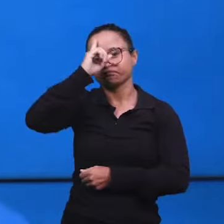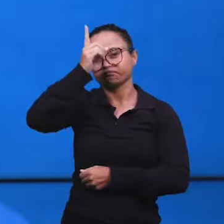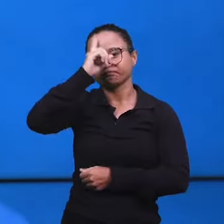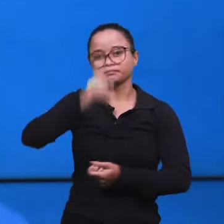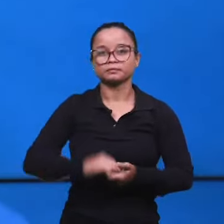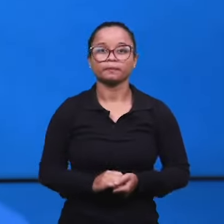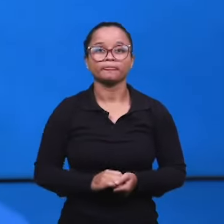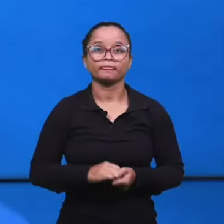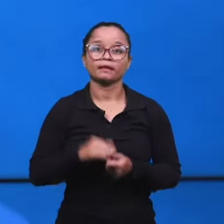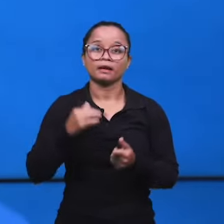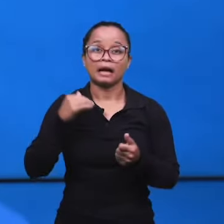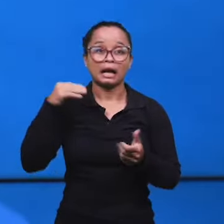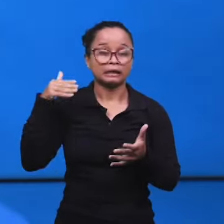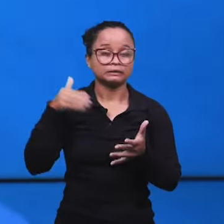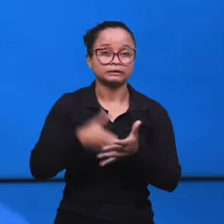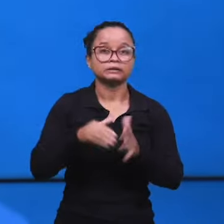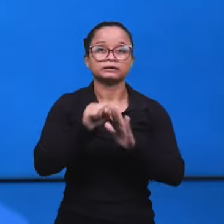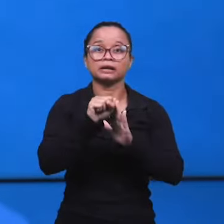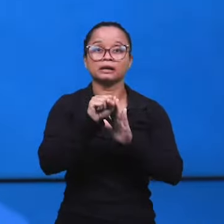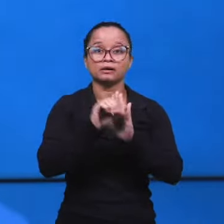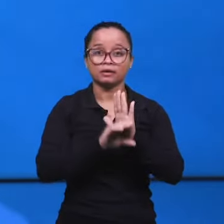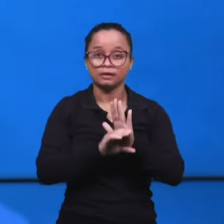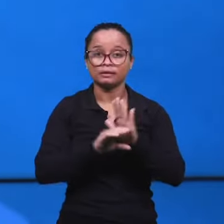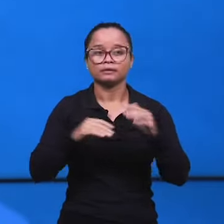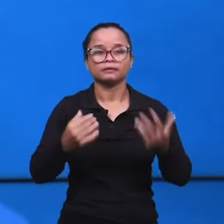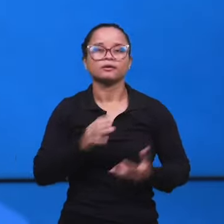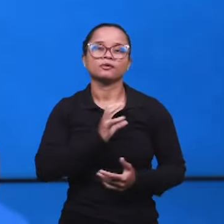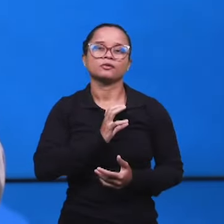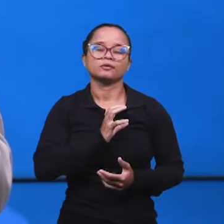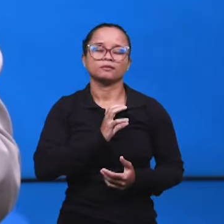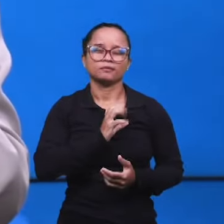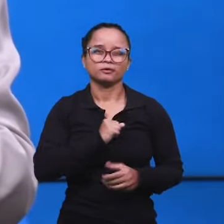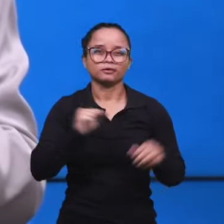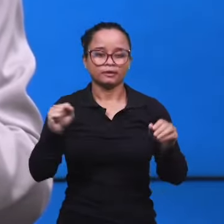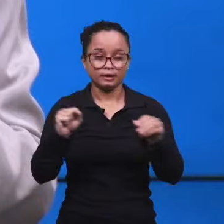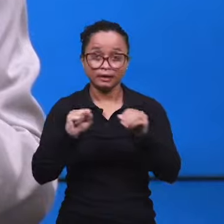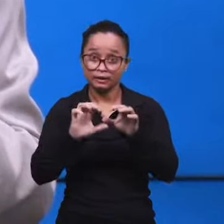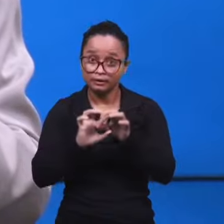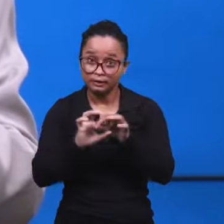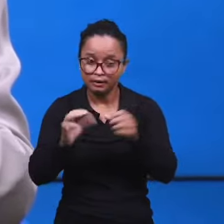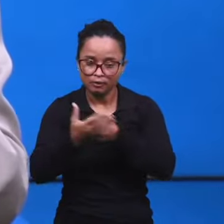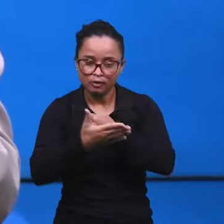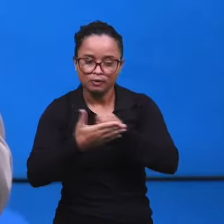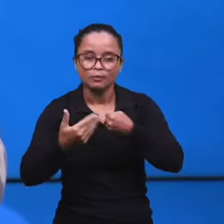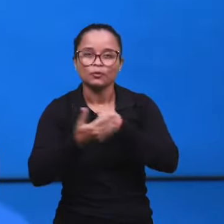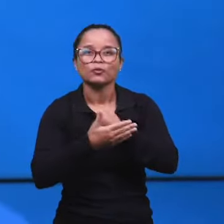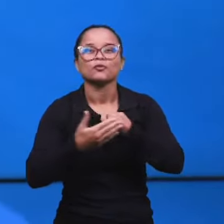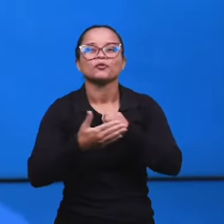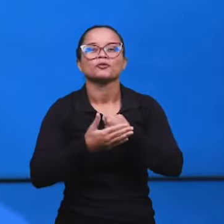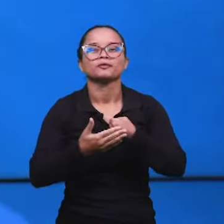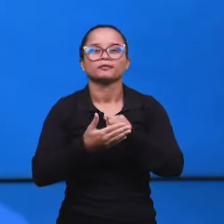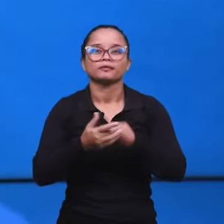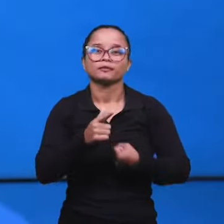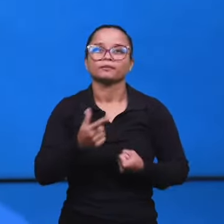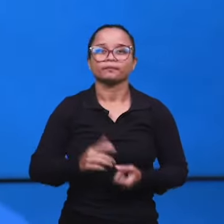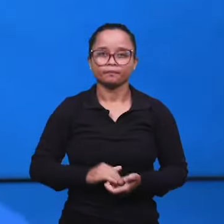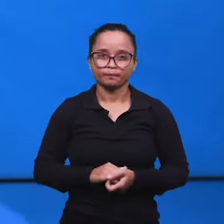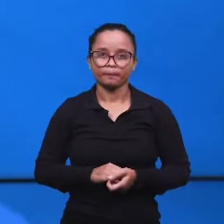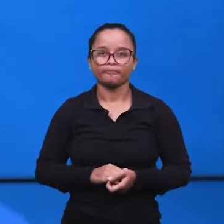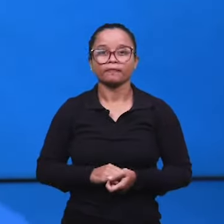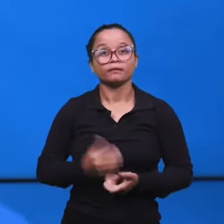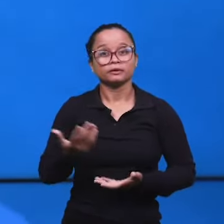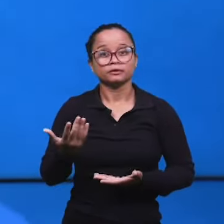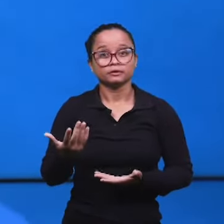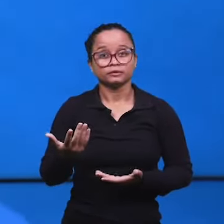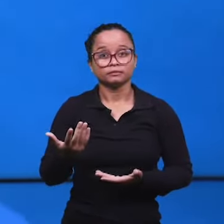os dias, né? Até a consumação do século. O amor que permitiu o consolo até para os nossos irmãos, né?